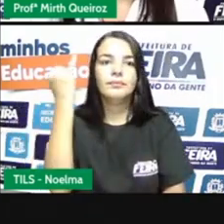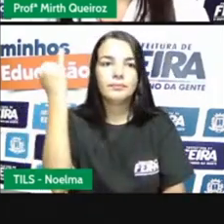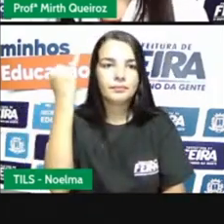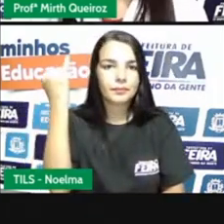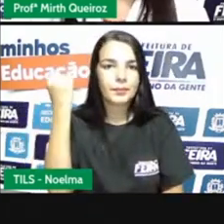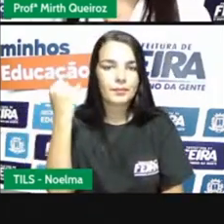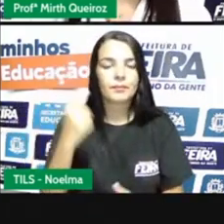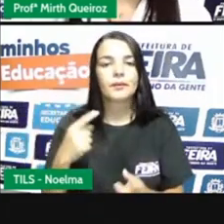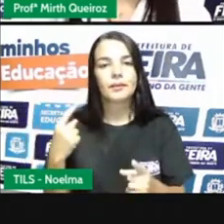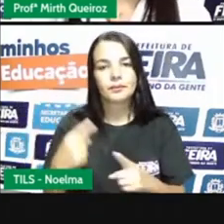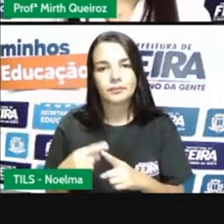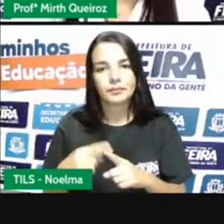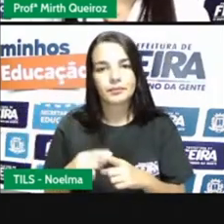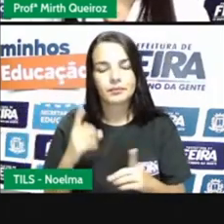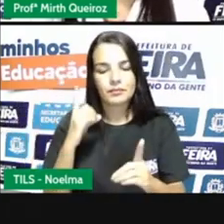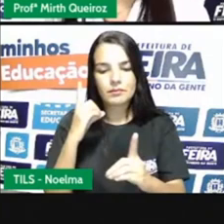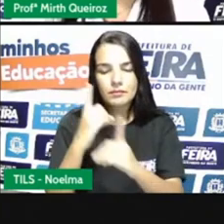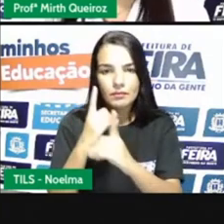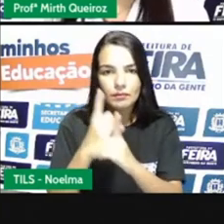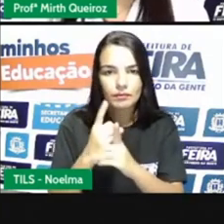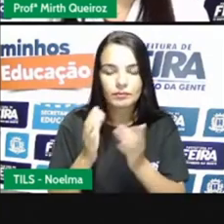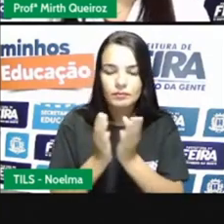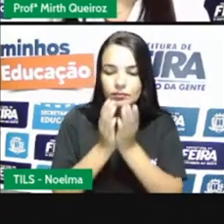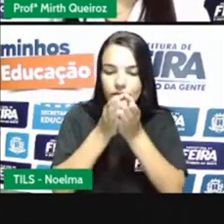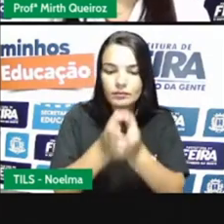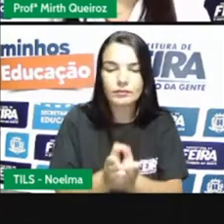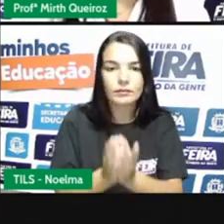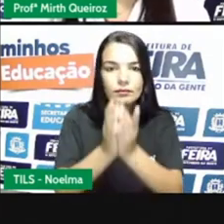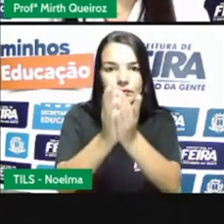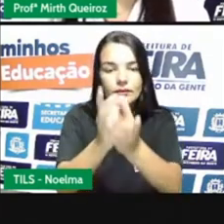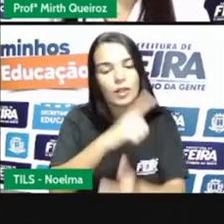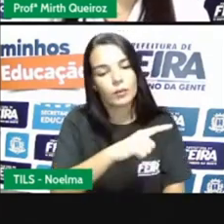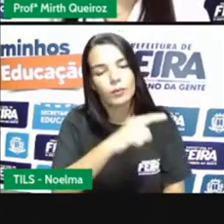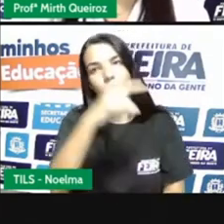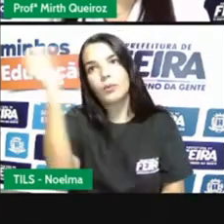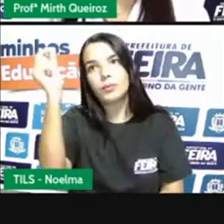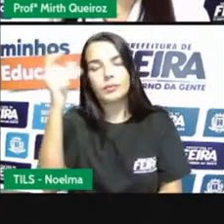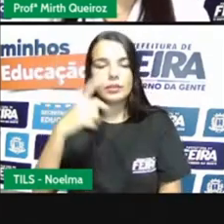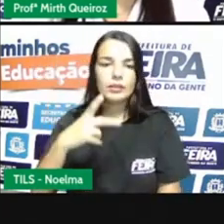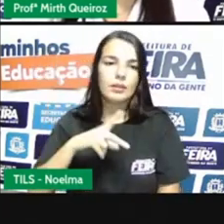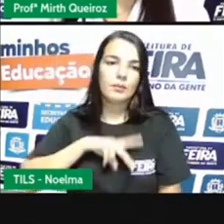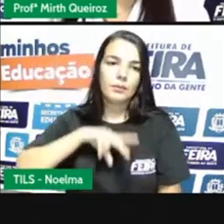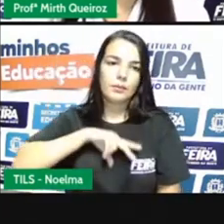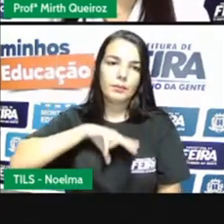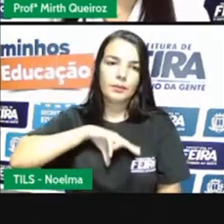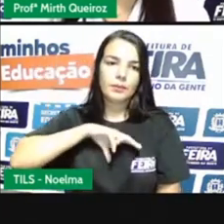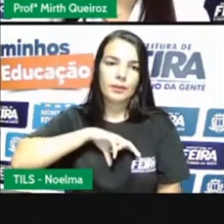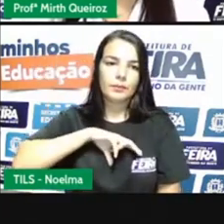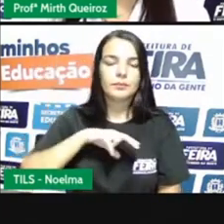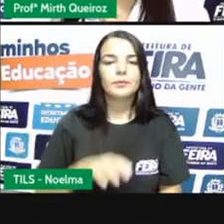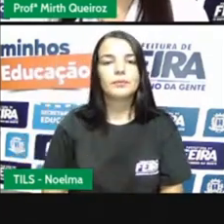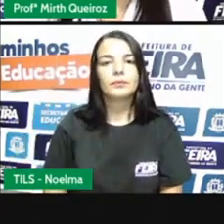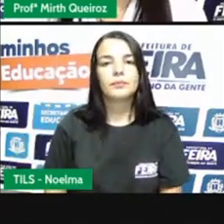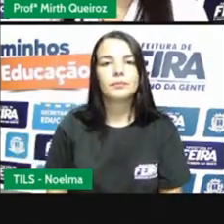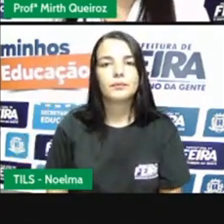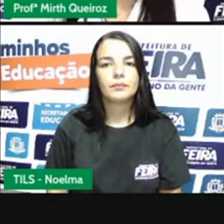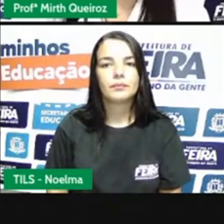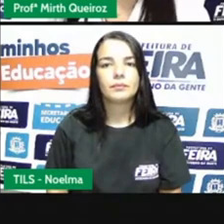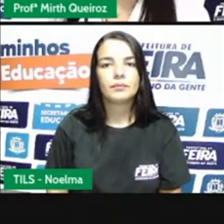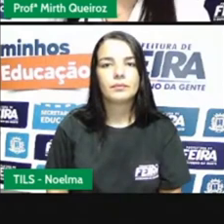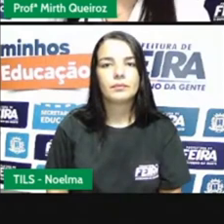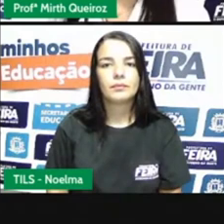costa, que era onde estavam os portos para que esse ouro fosse enviado para Portugal, certo?